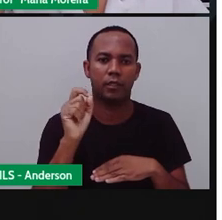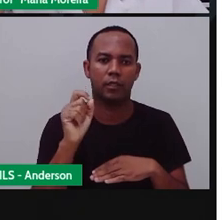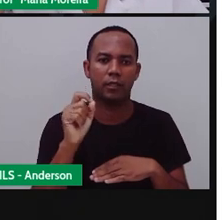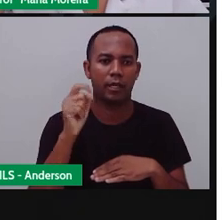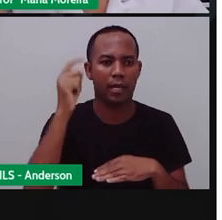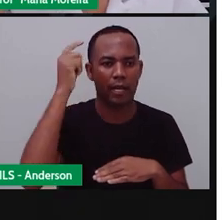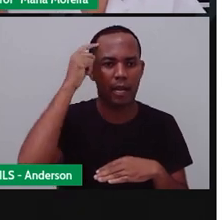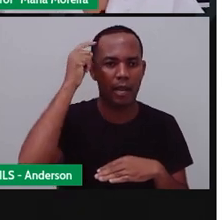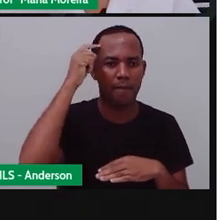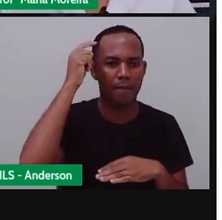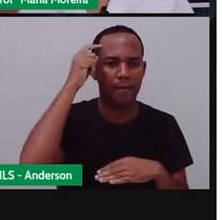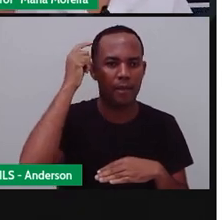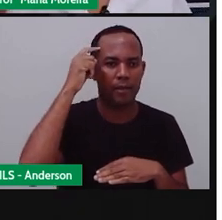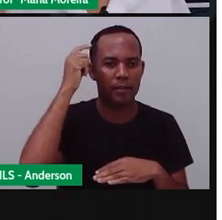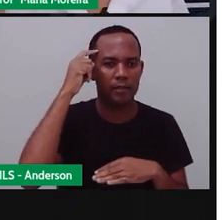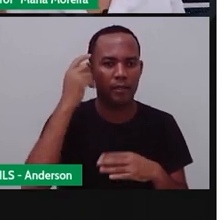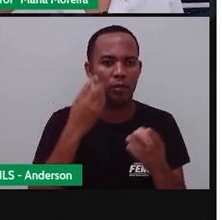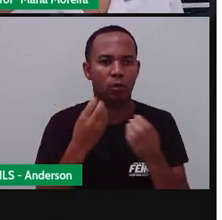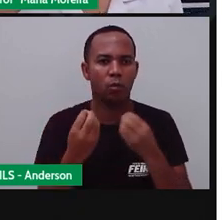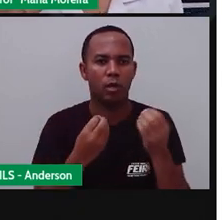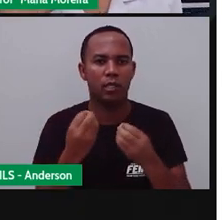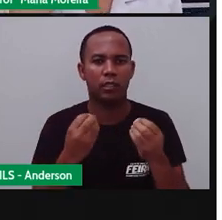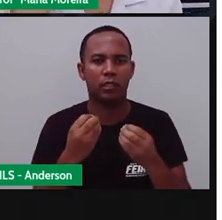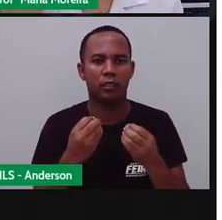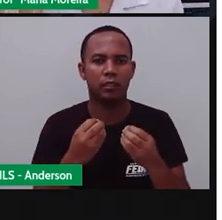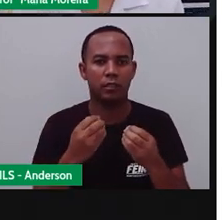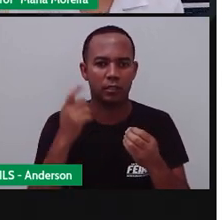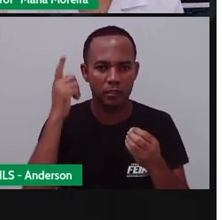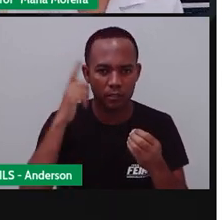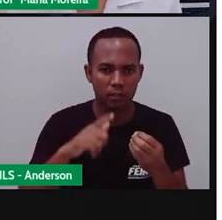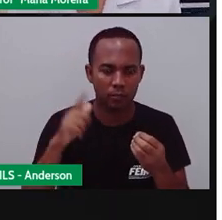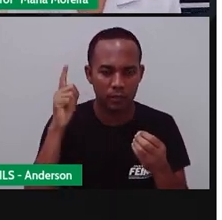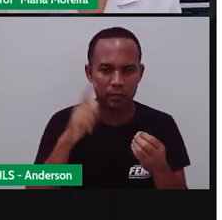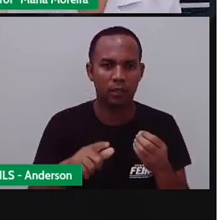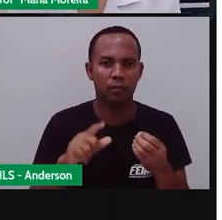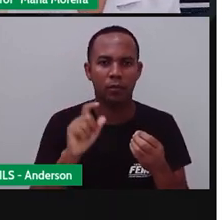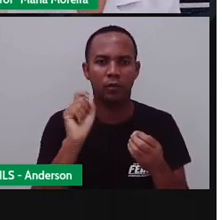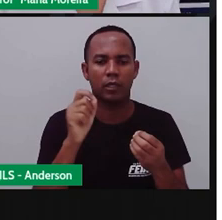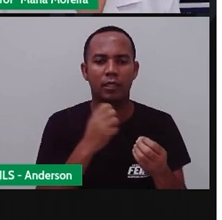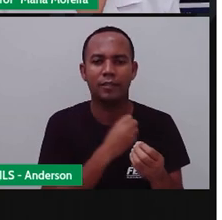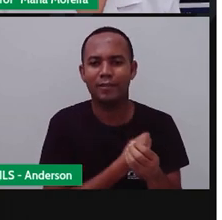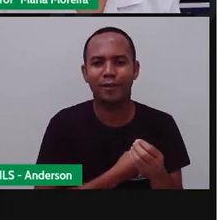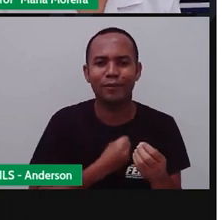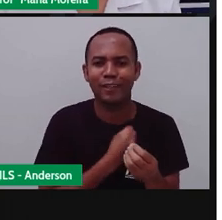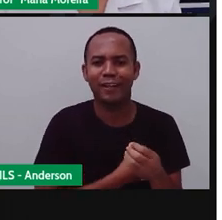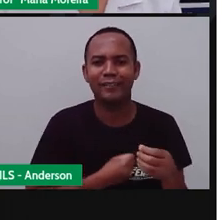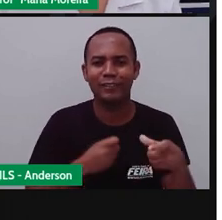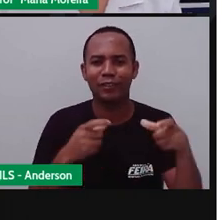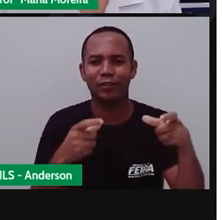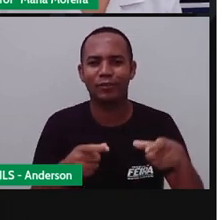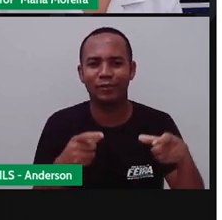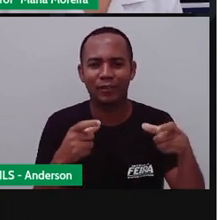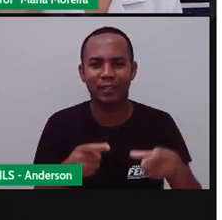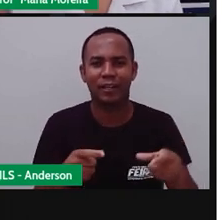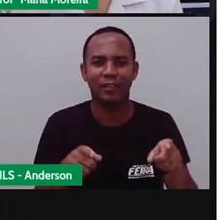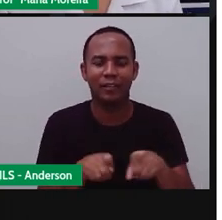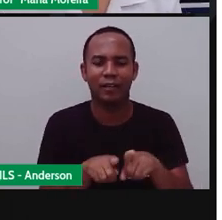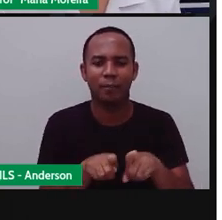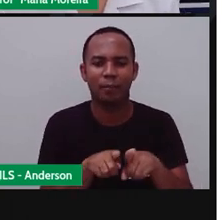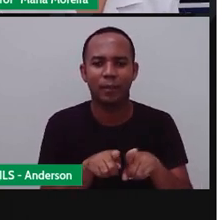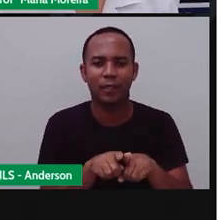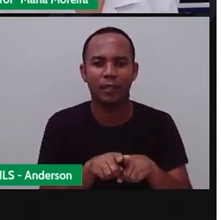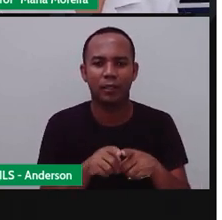memória. Então, quantas vezes a gente não lembra com saudade, né, sobre um determinado lugar, né, se não é